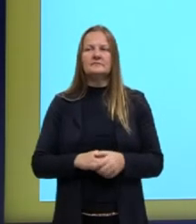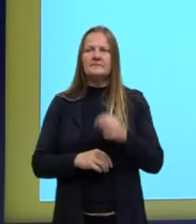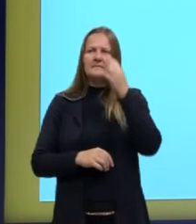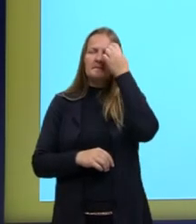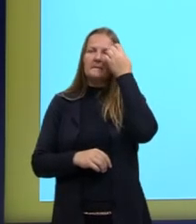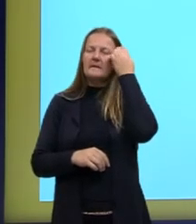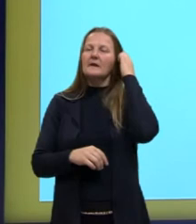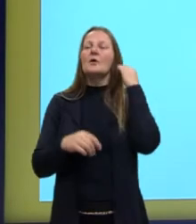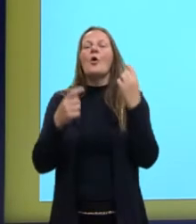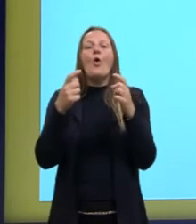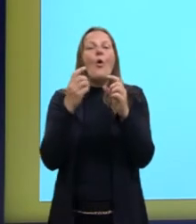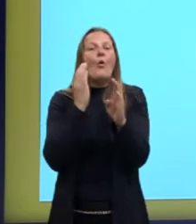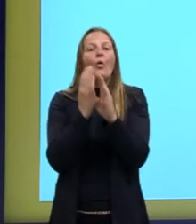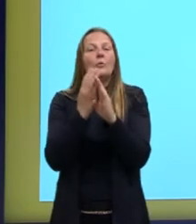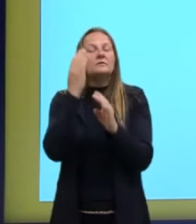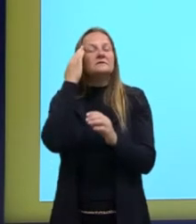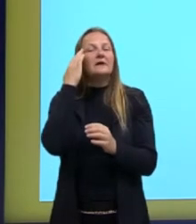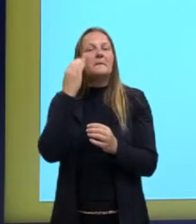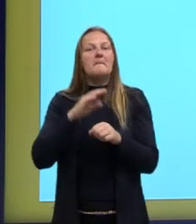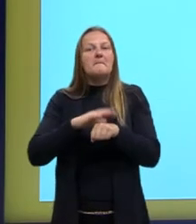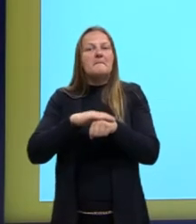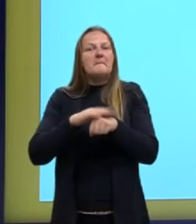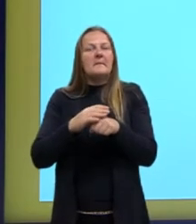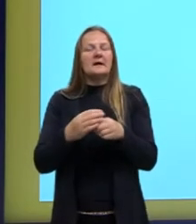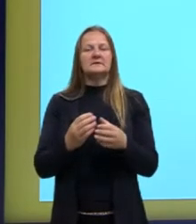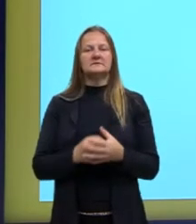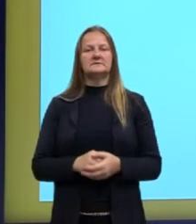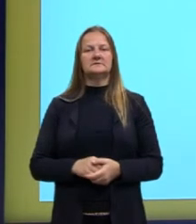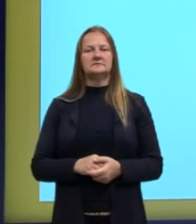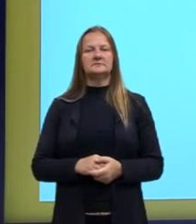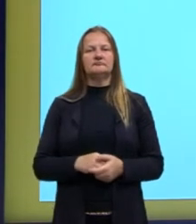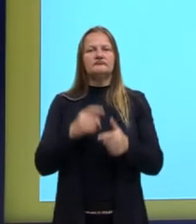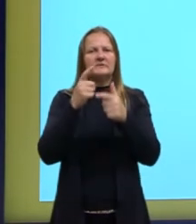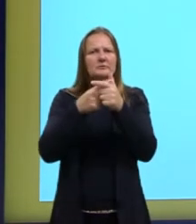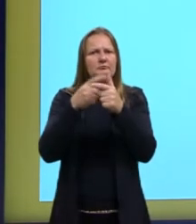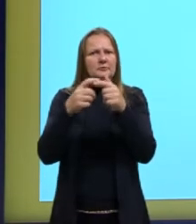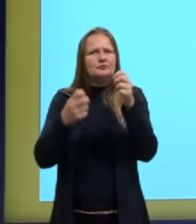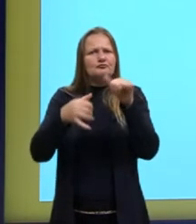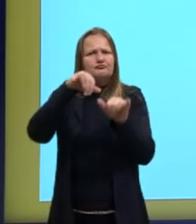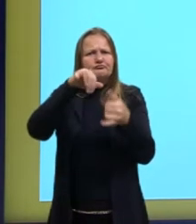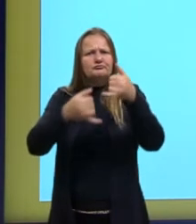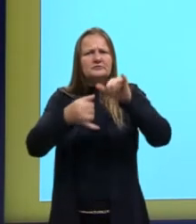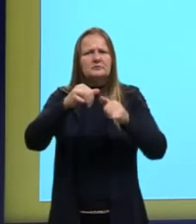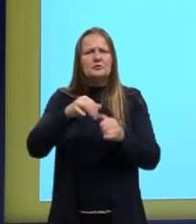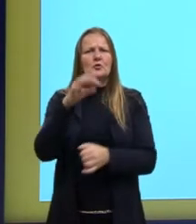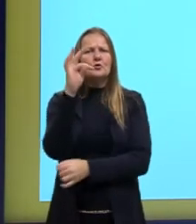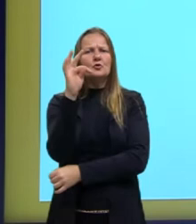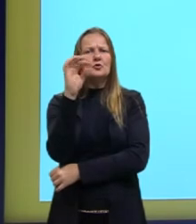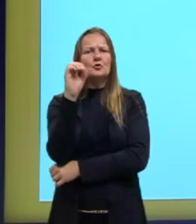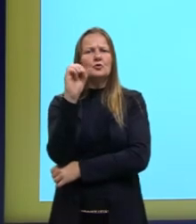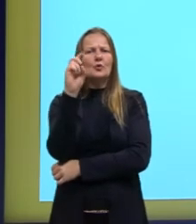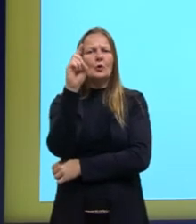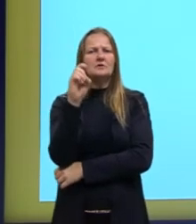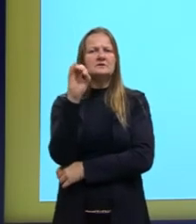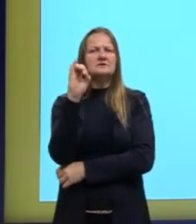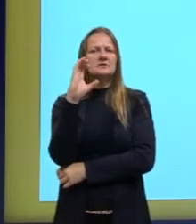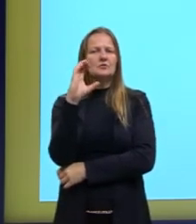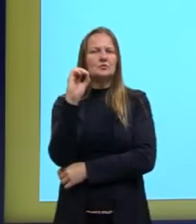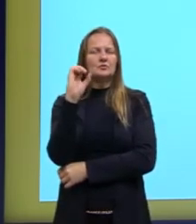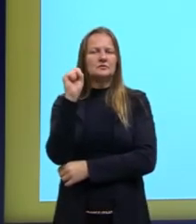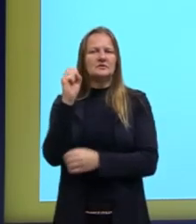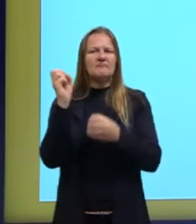vai ter concentração mais elevada desses produtos tóxicos? Aonde que vai ter?